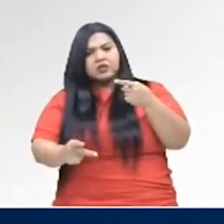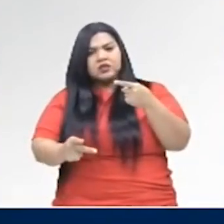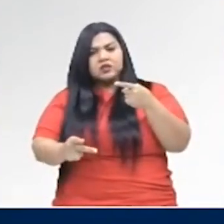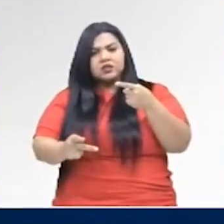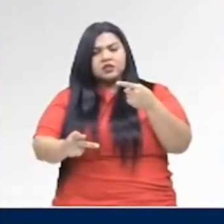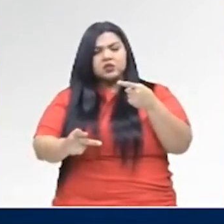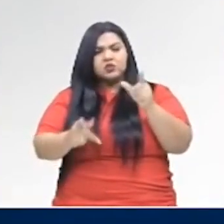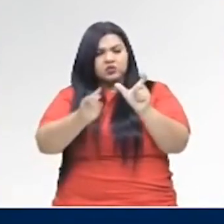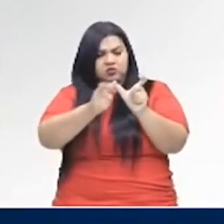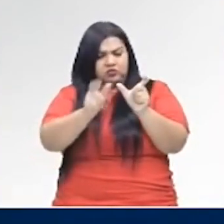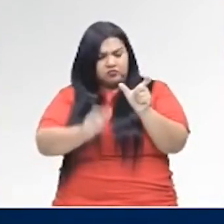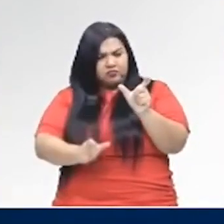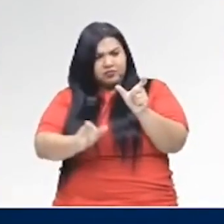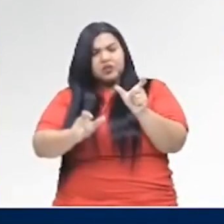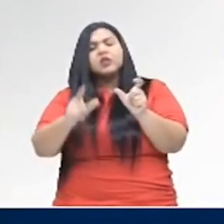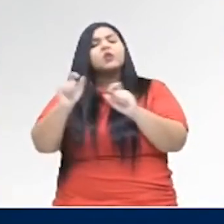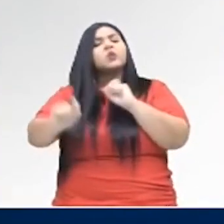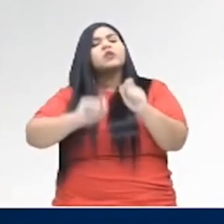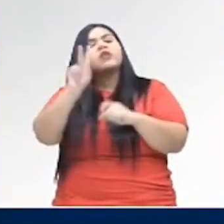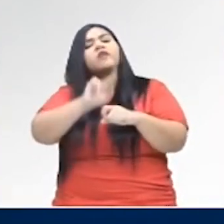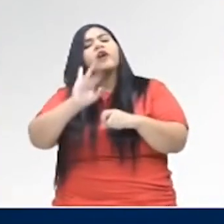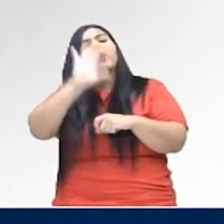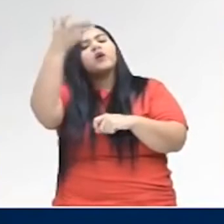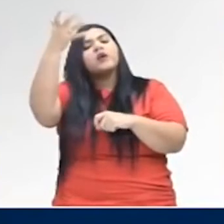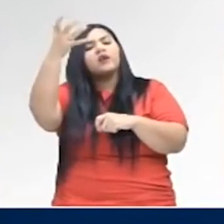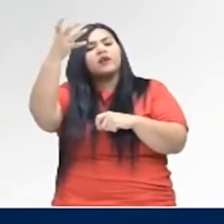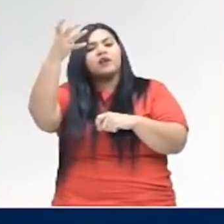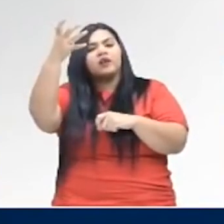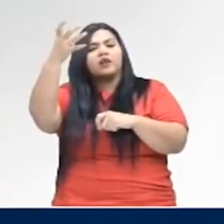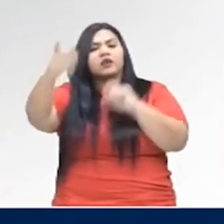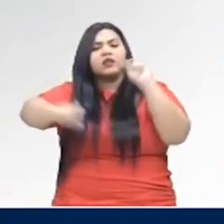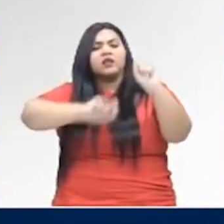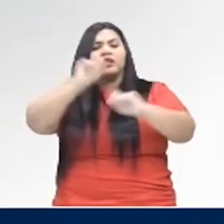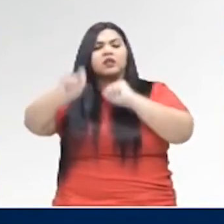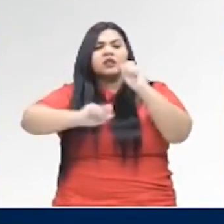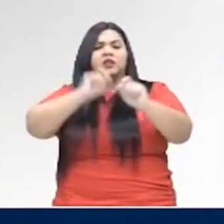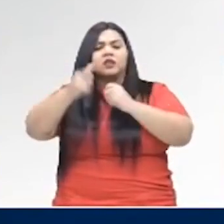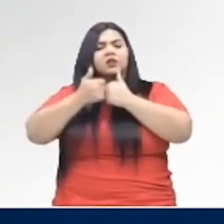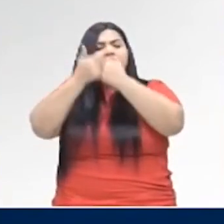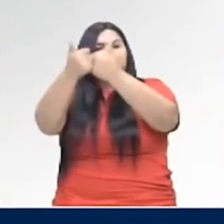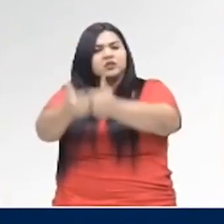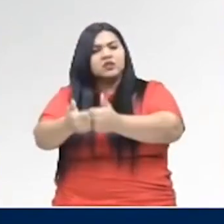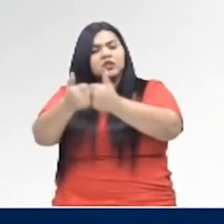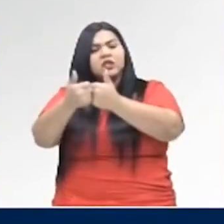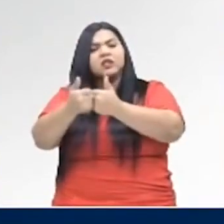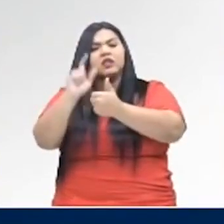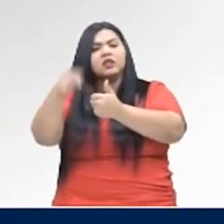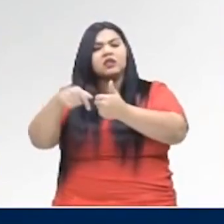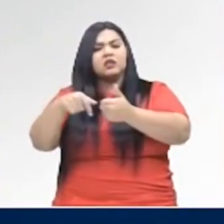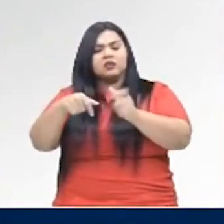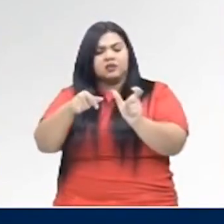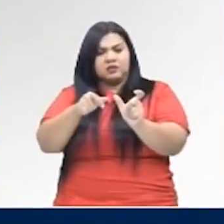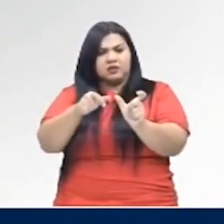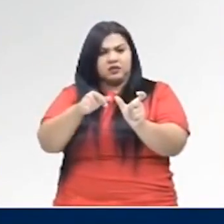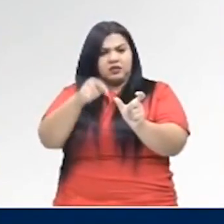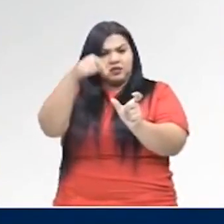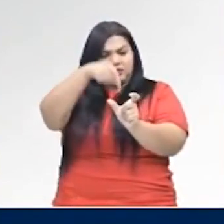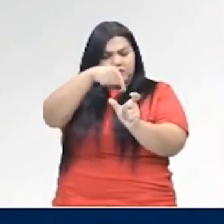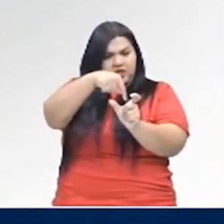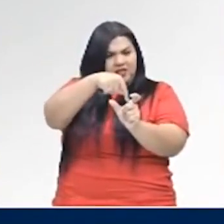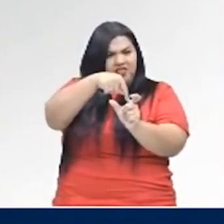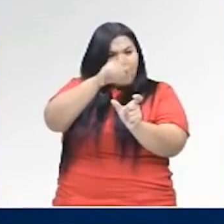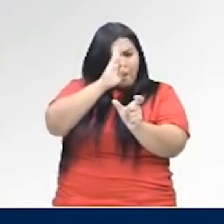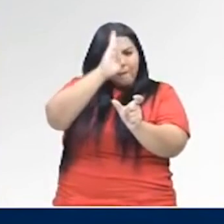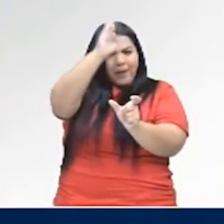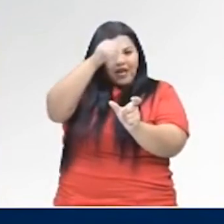conjugação. E o que é vai acontecer? O que é é seguir esse modelo? O radical dele, a raiz